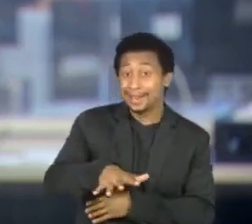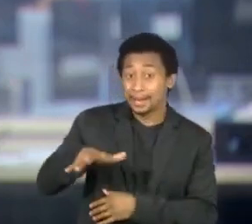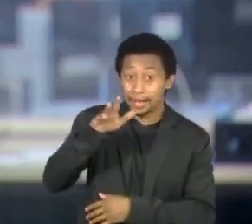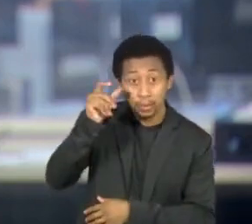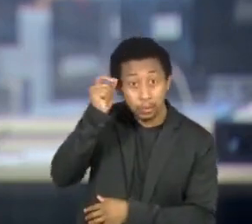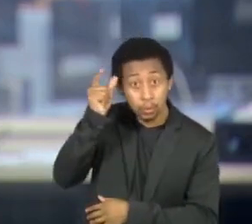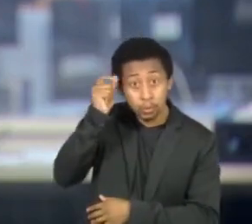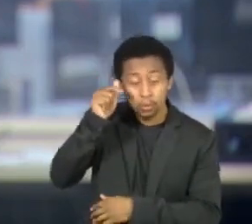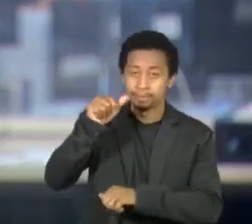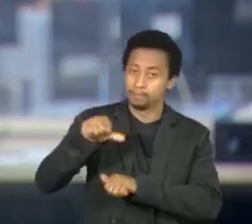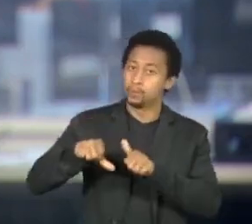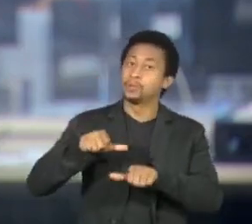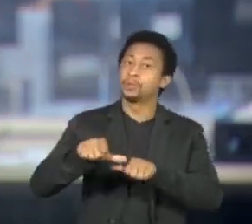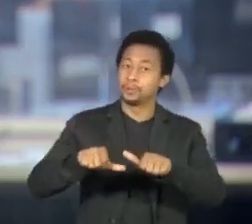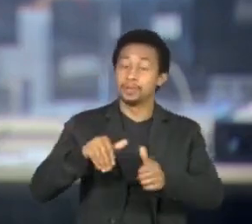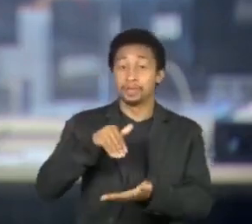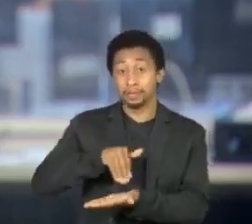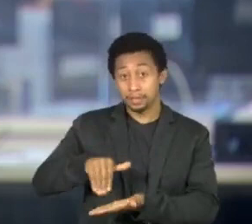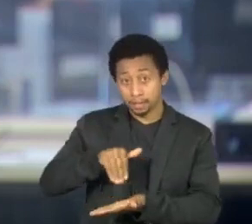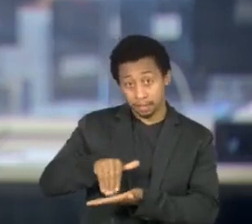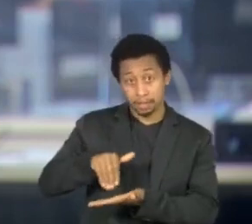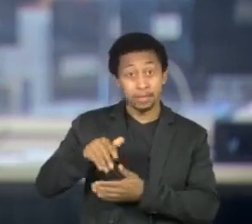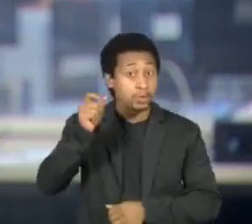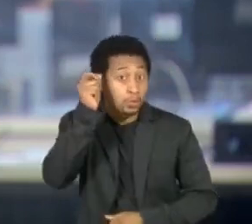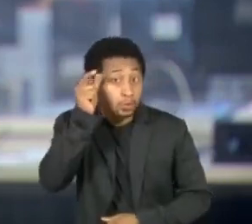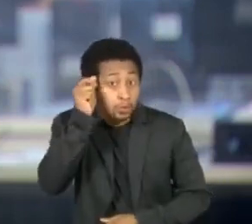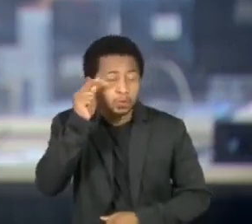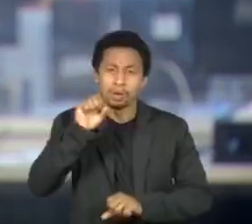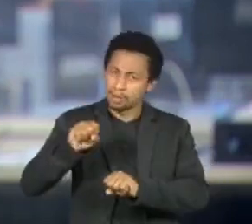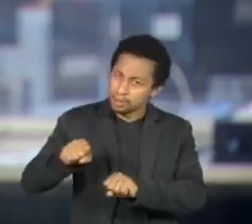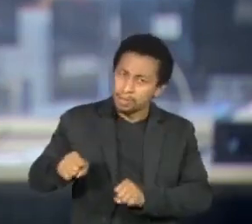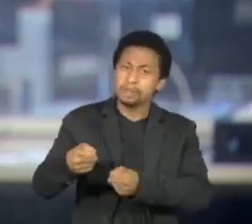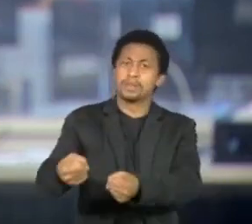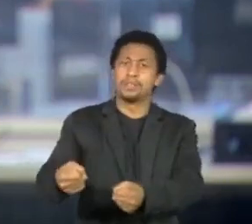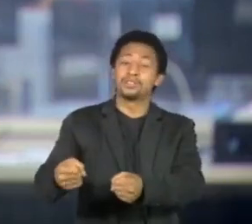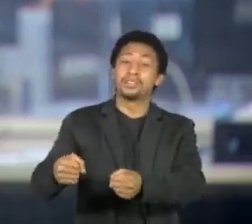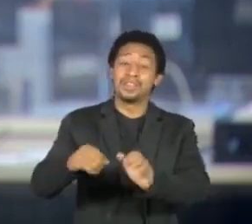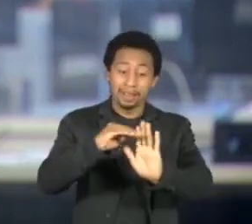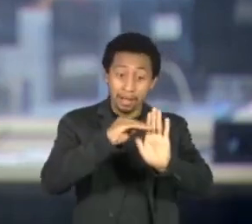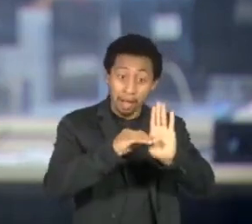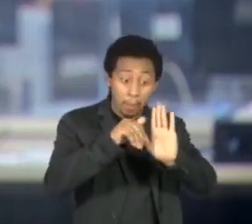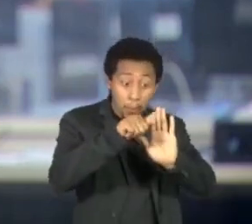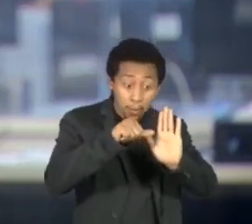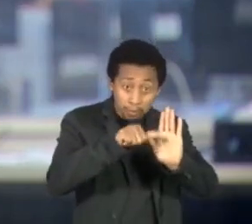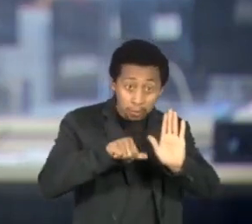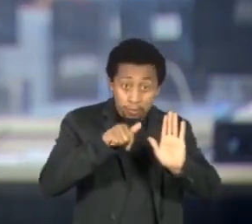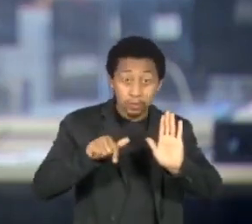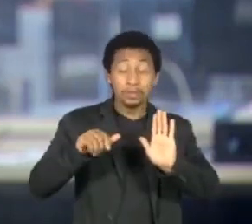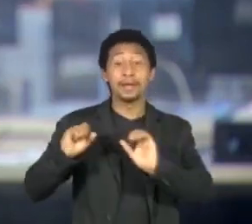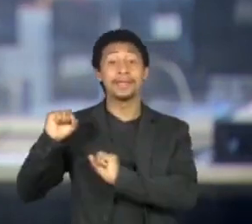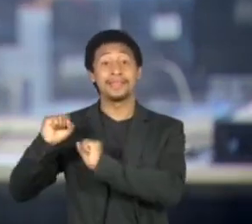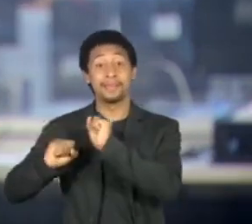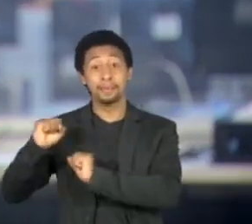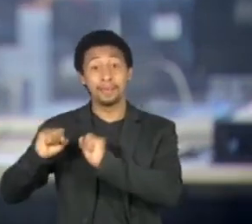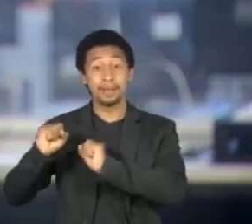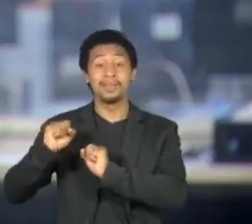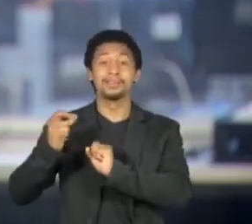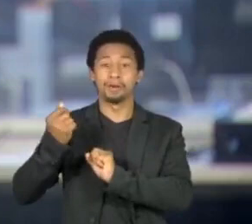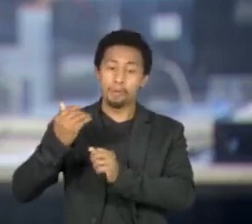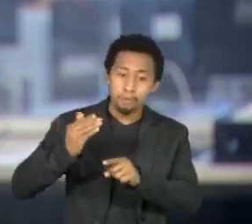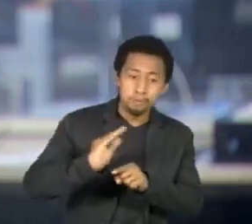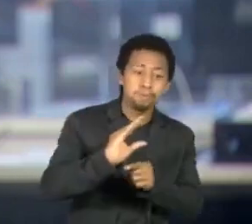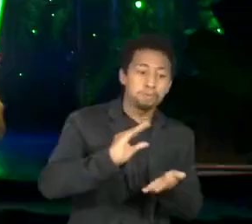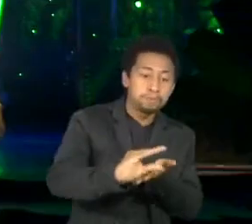cultura. A Secretaria de Cultura defende que a mudança vai obrigar patrocinadores a investir em artistas